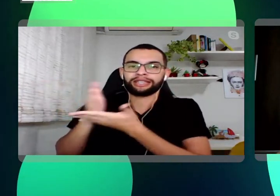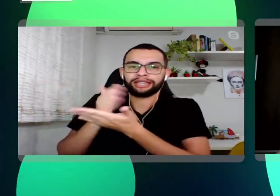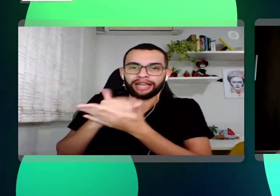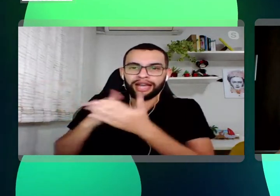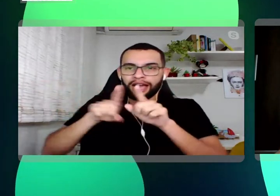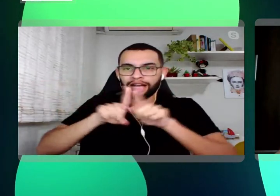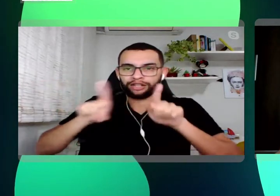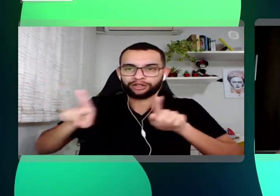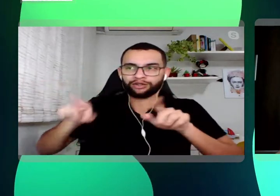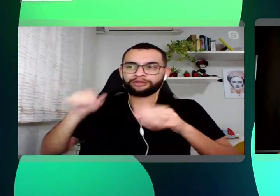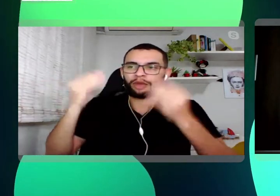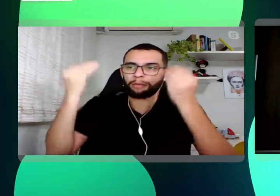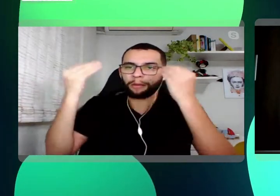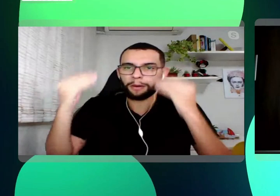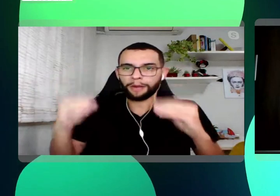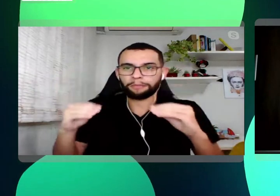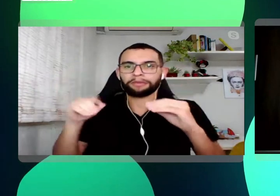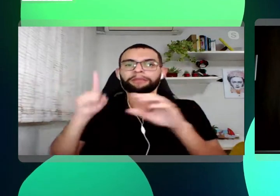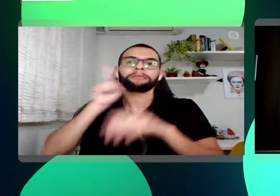entrar em contato para